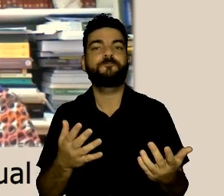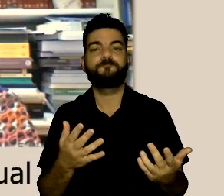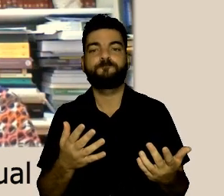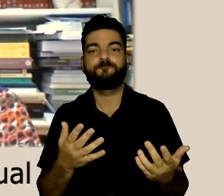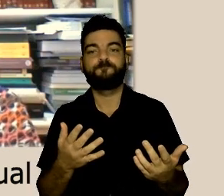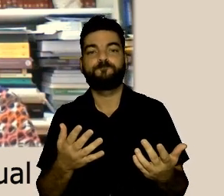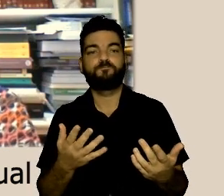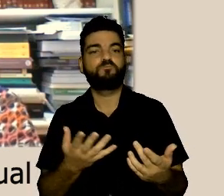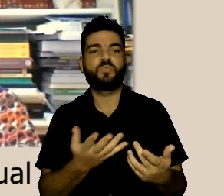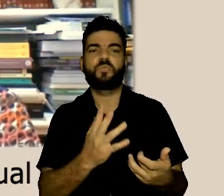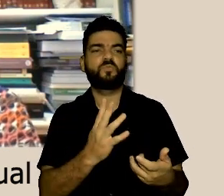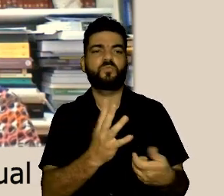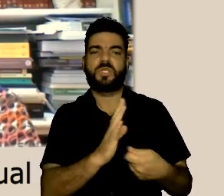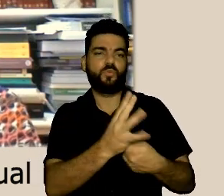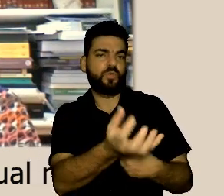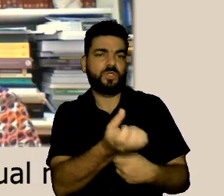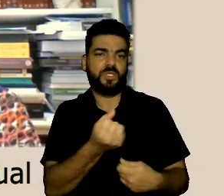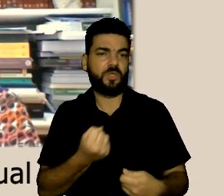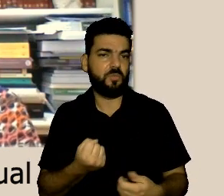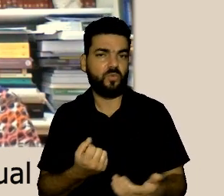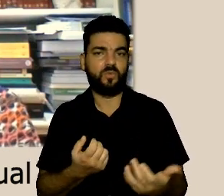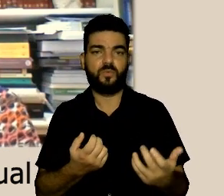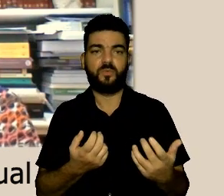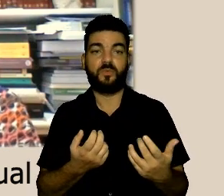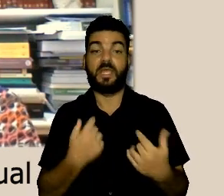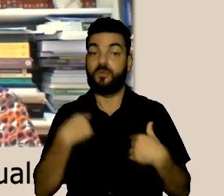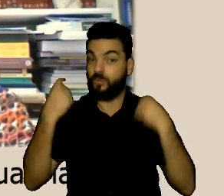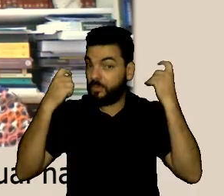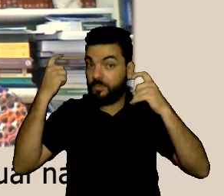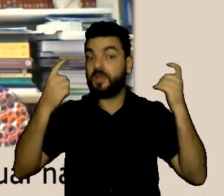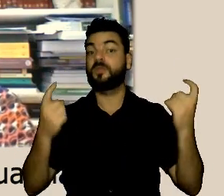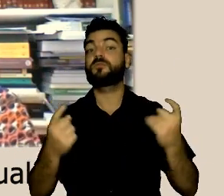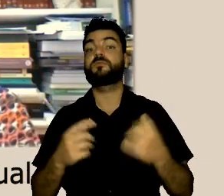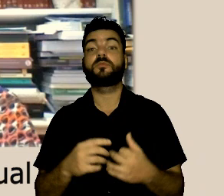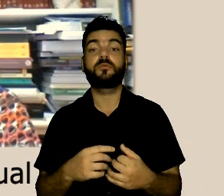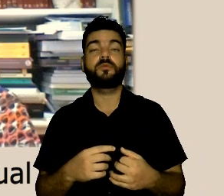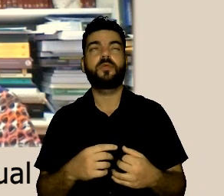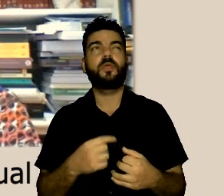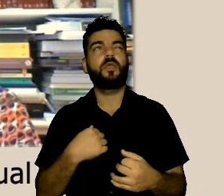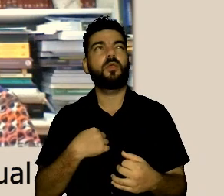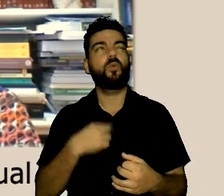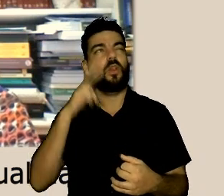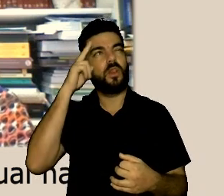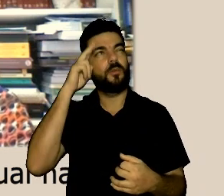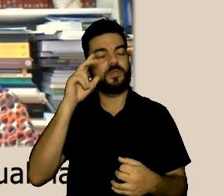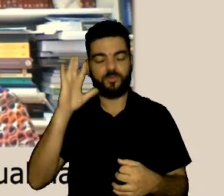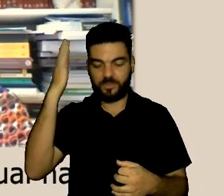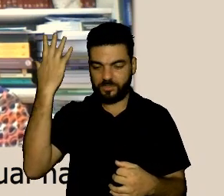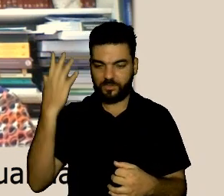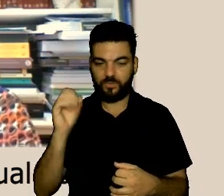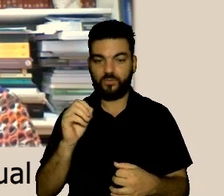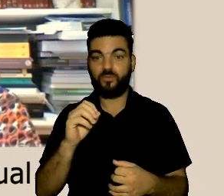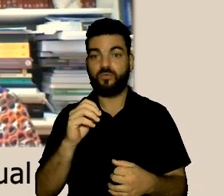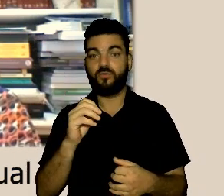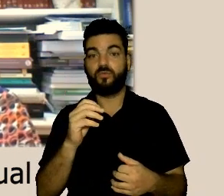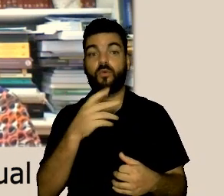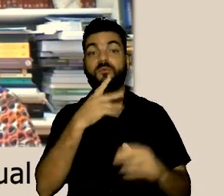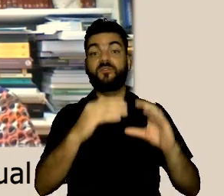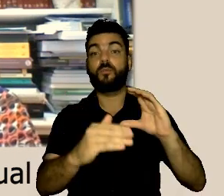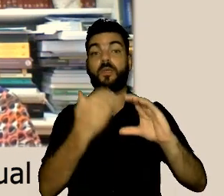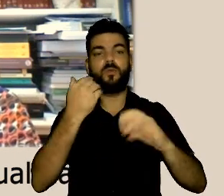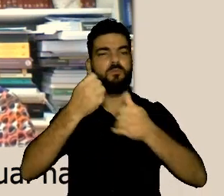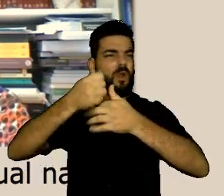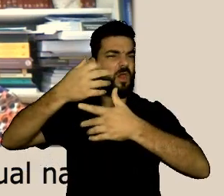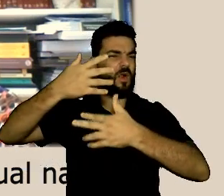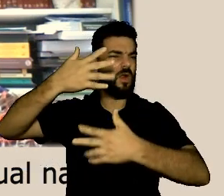tenho essa preocupação sim quando chega que pelo menos se é dali do núcleo que chegou tanto que